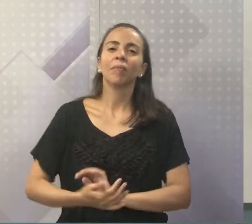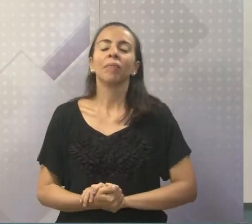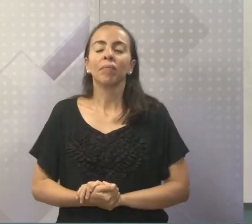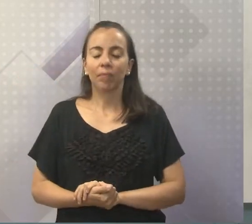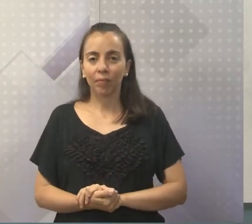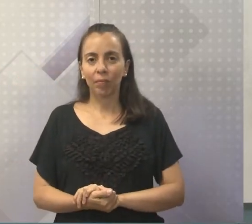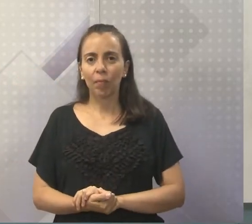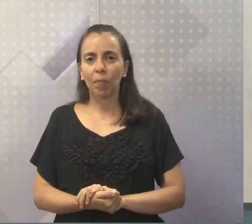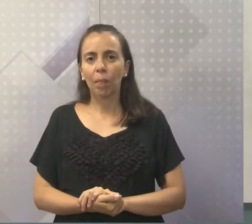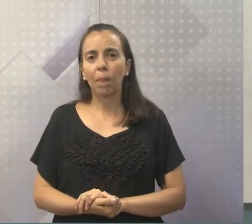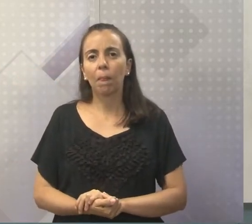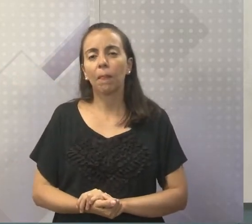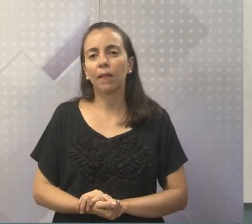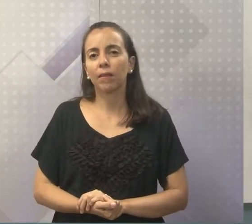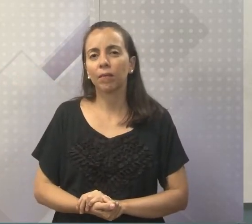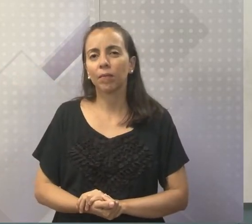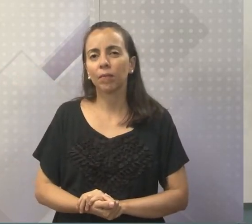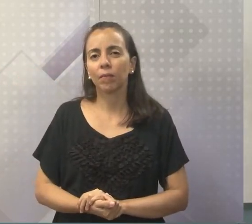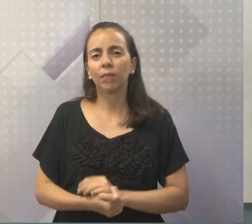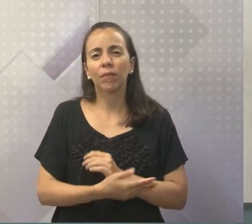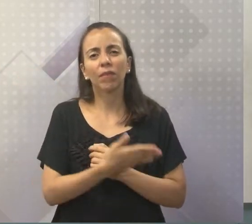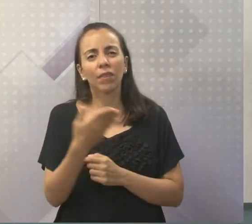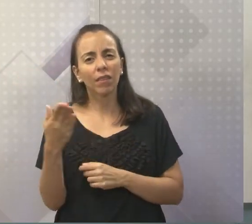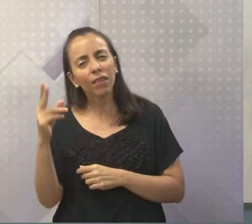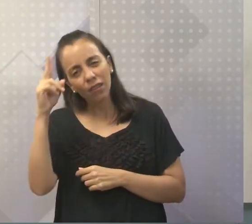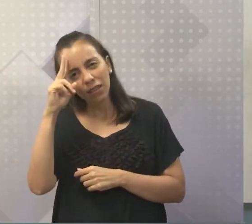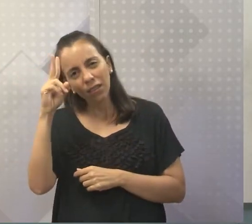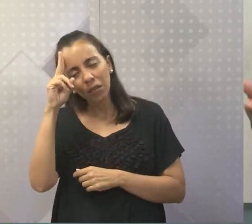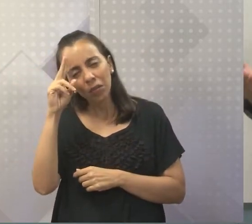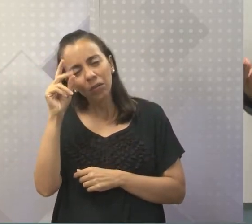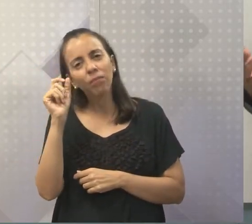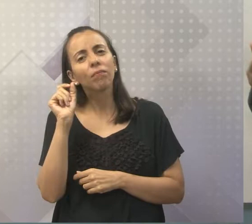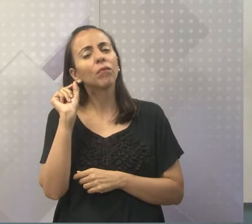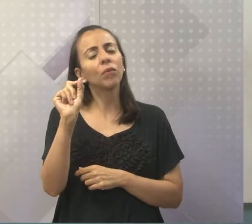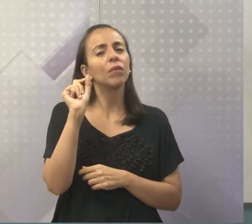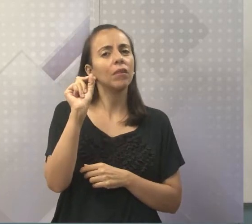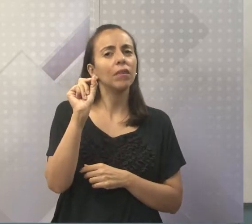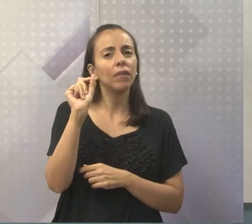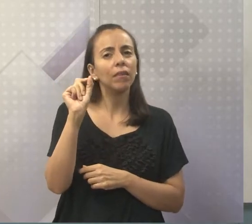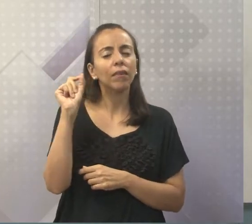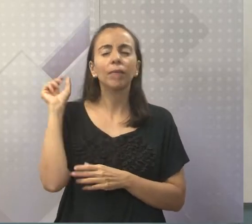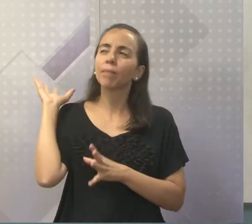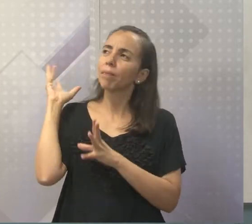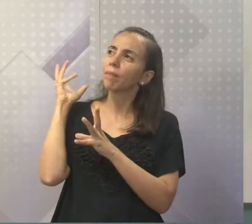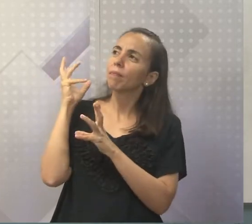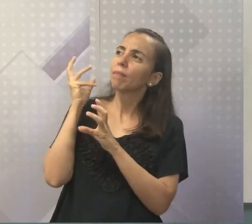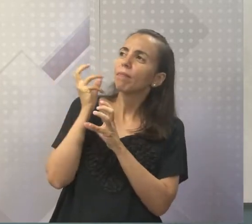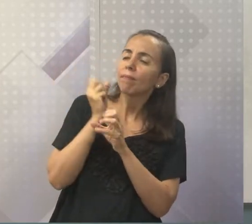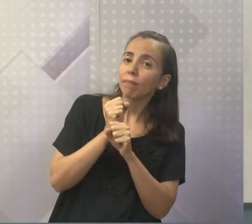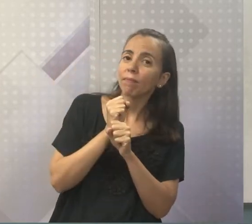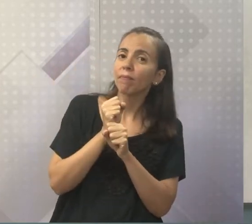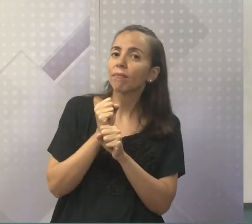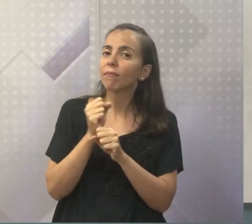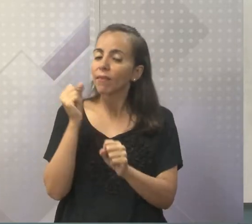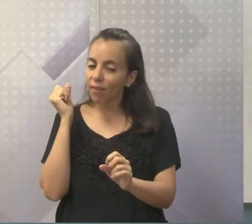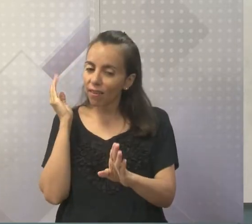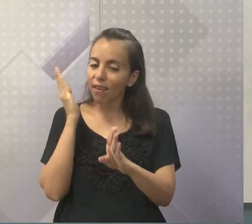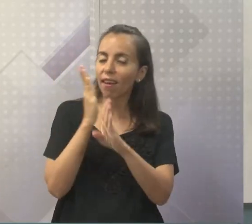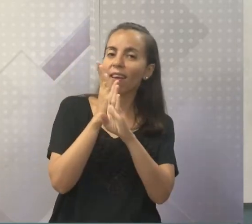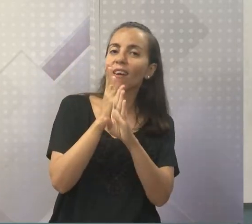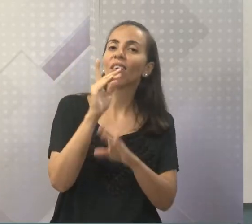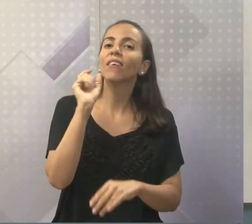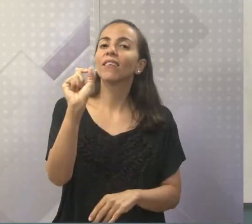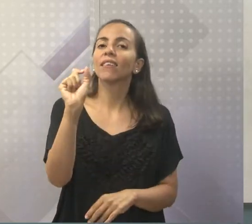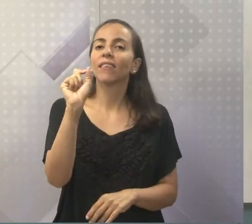Olha só, não sei se vocês lembram, né? Mas vamos ver se vocês vão aí adivinhar em casa, certo?